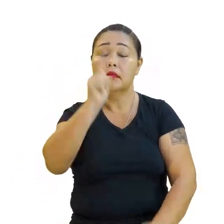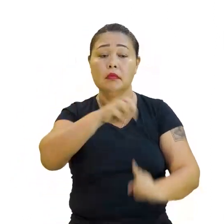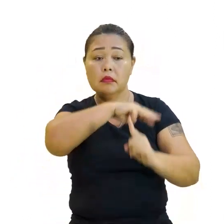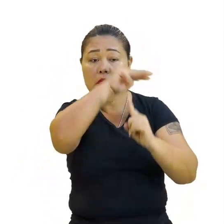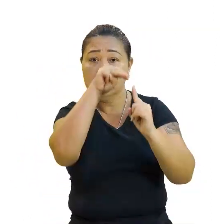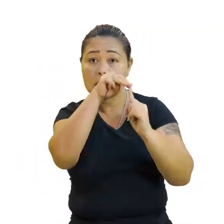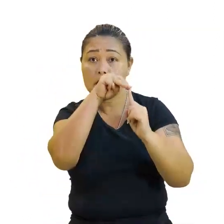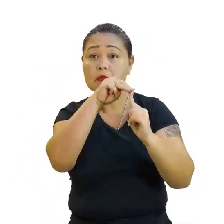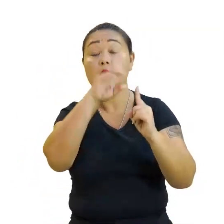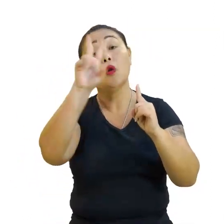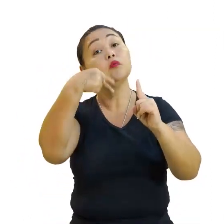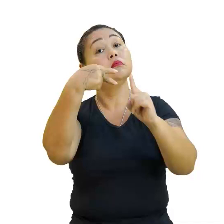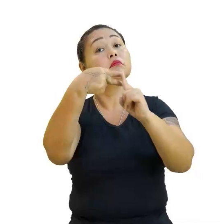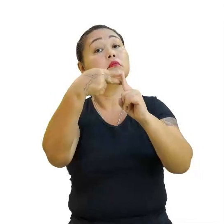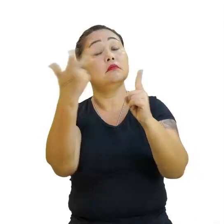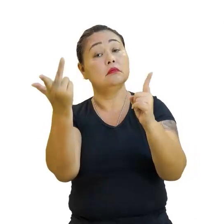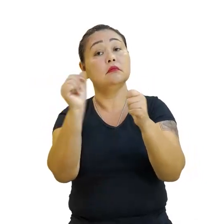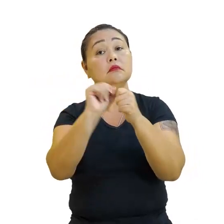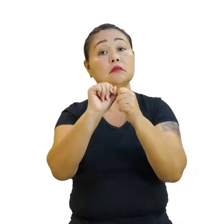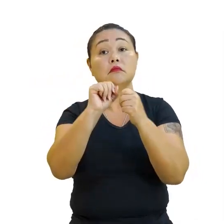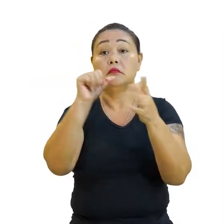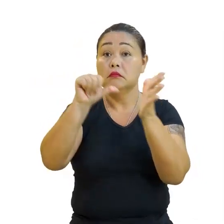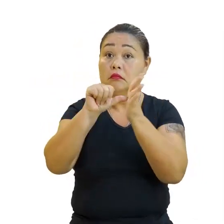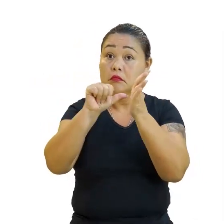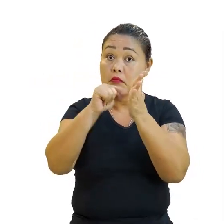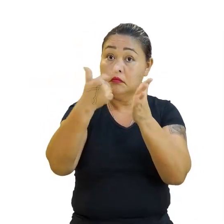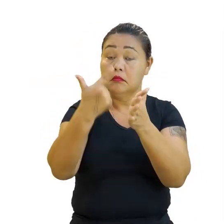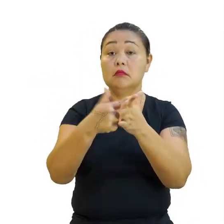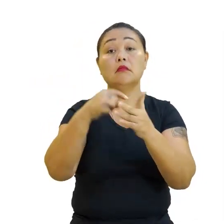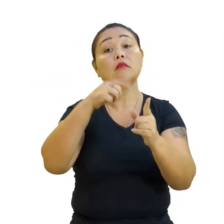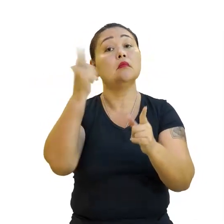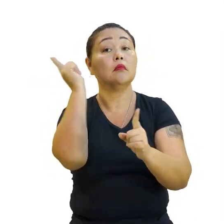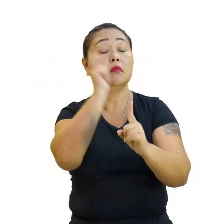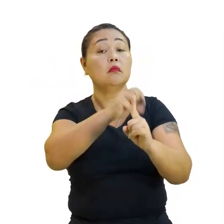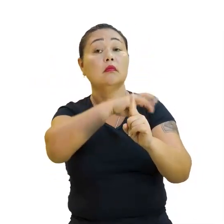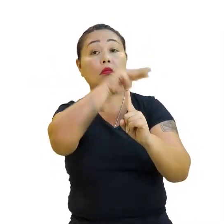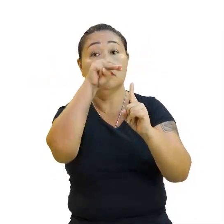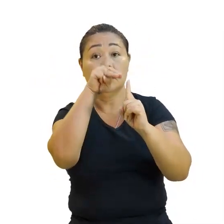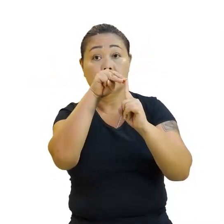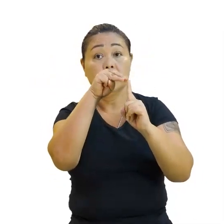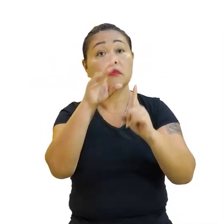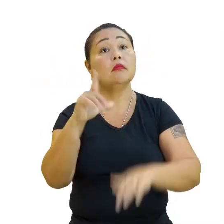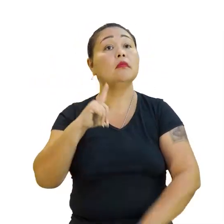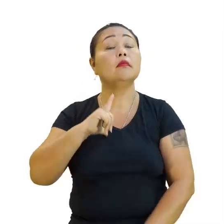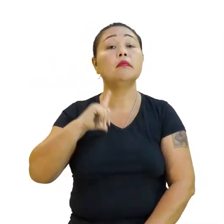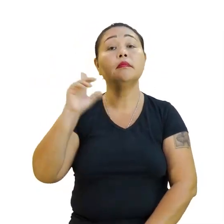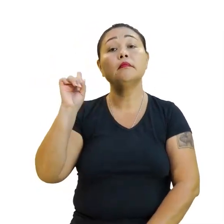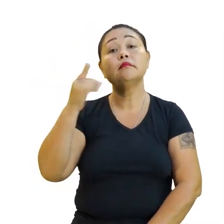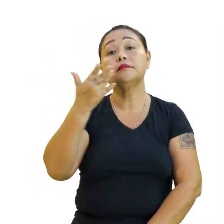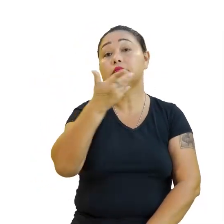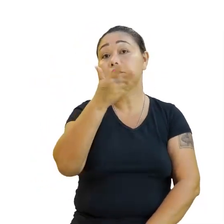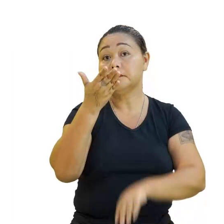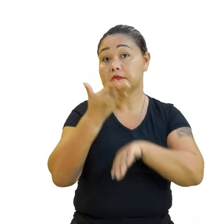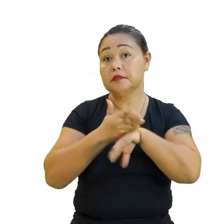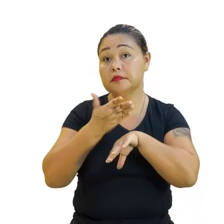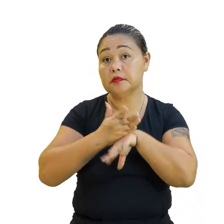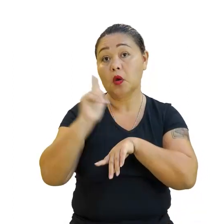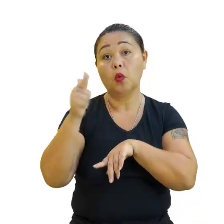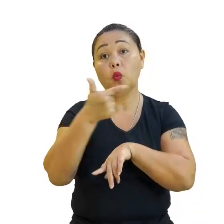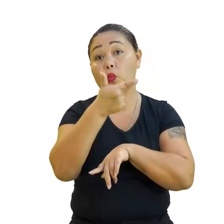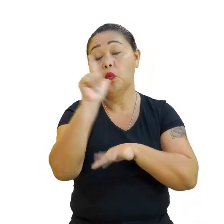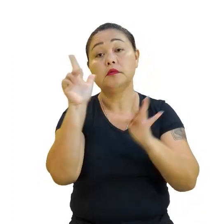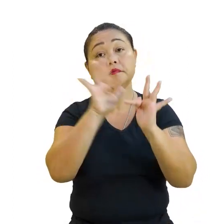meta, a meta foi batida duas vezes. Vamos praticar, então, determinados sinais de outra função. A gente aqui